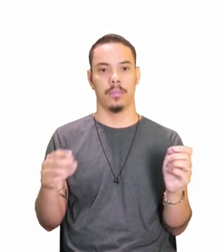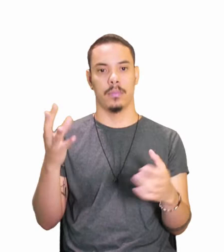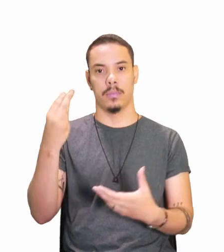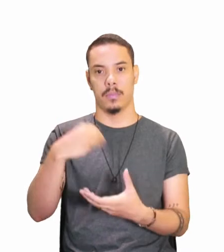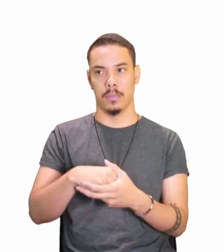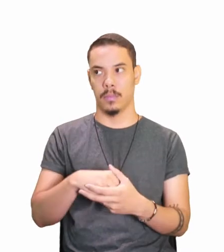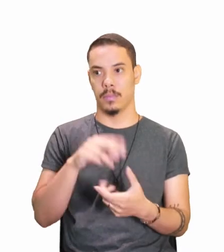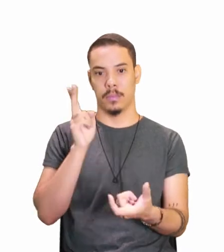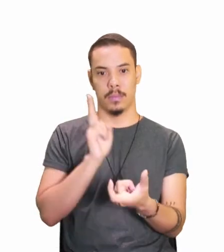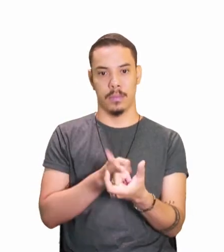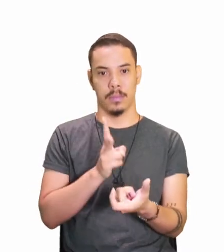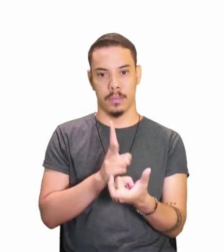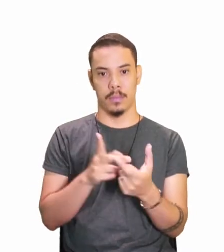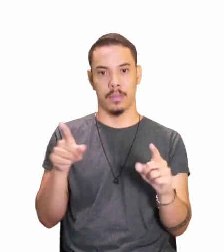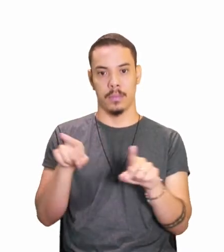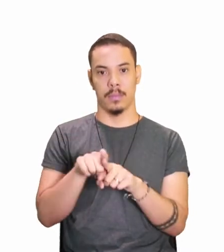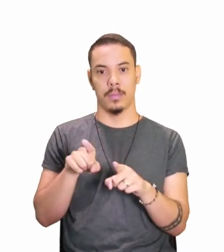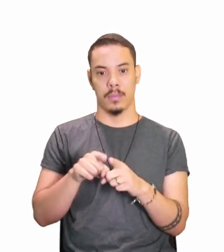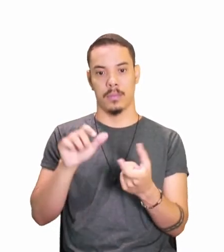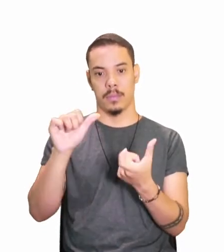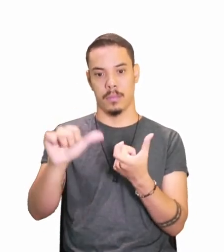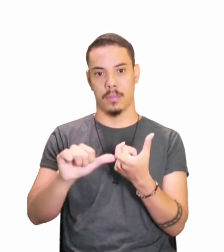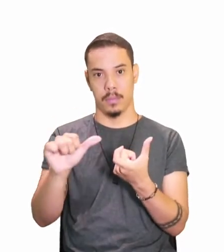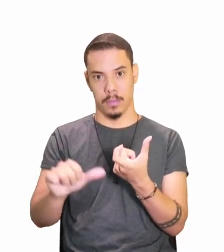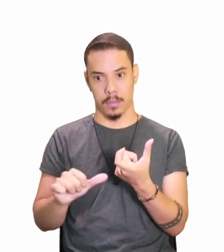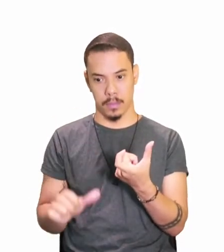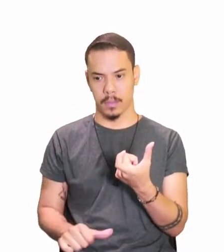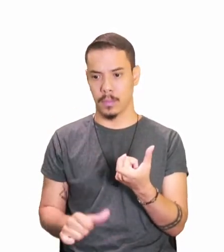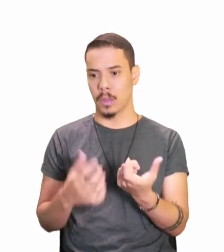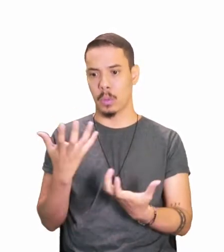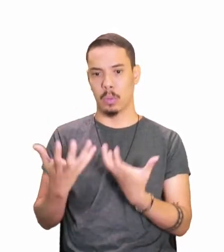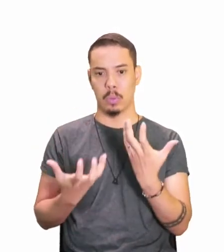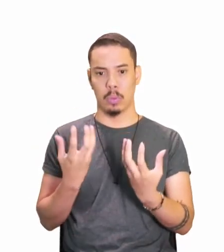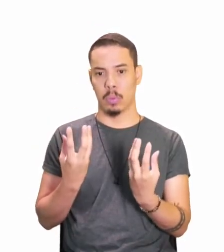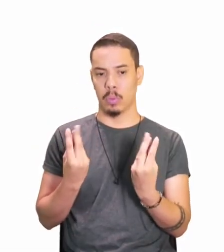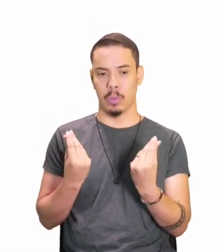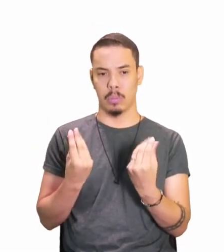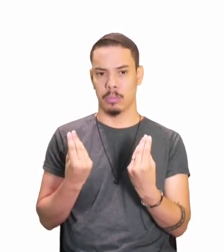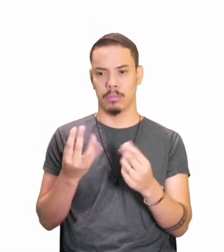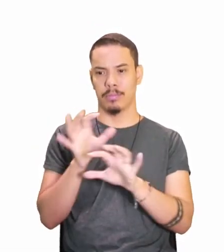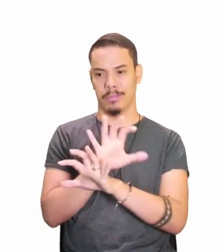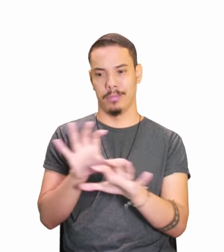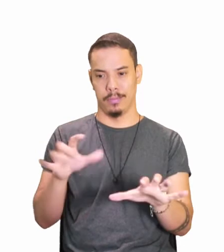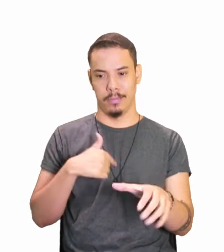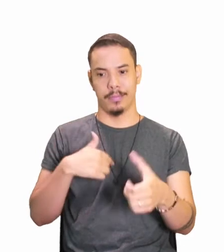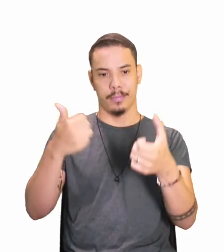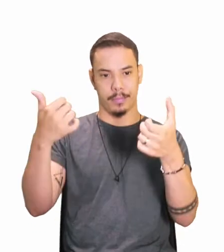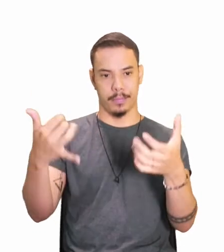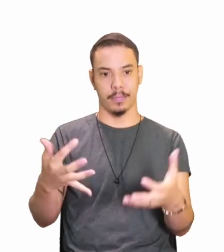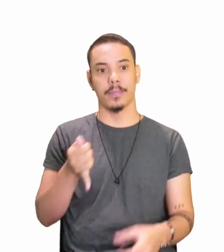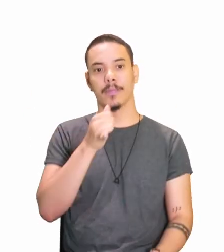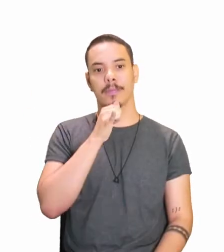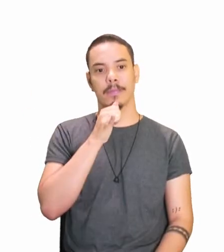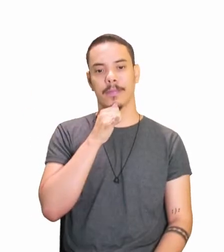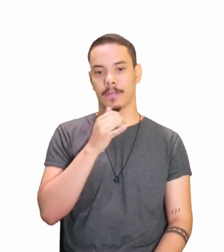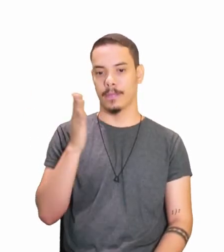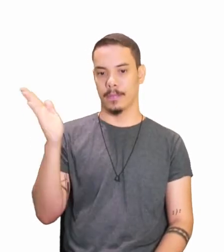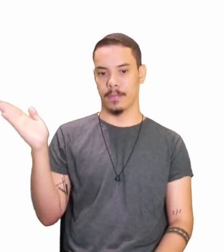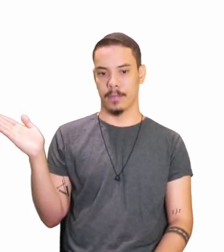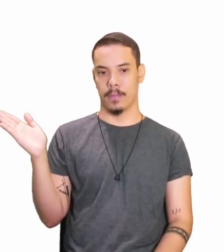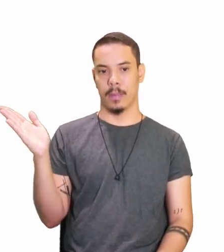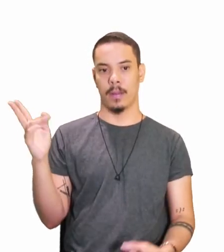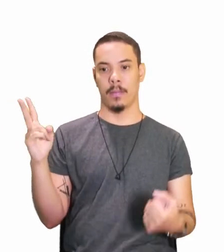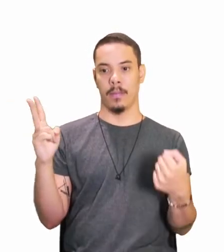e na desinência. Como assim, amadinha? Tá aqui o exemplo, ó, o